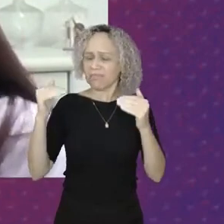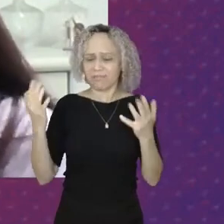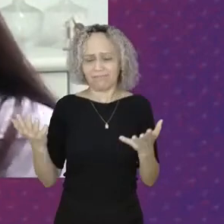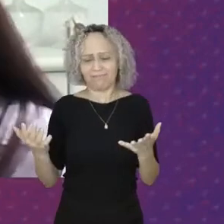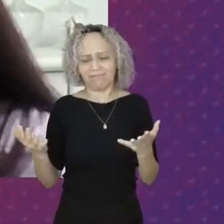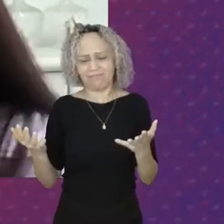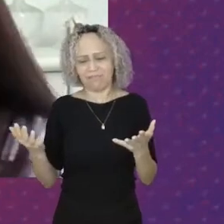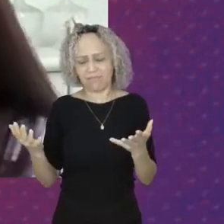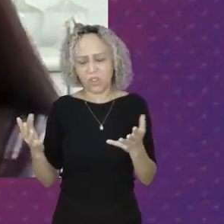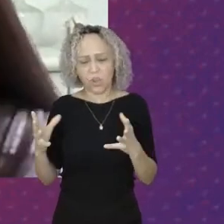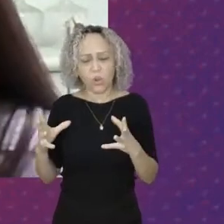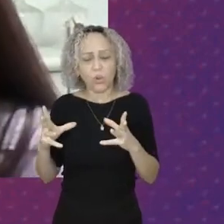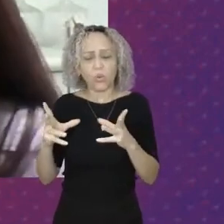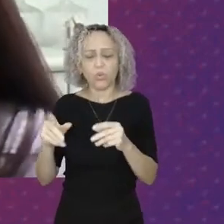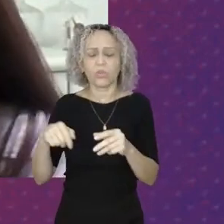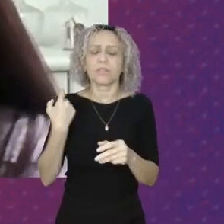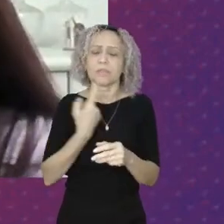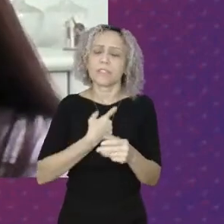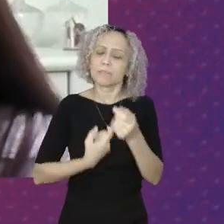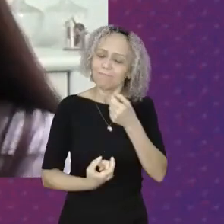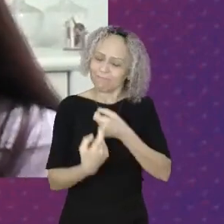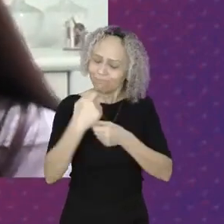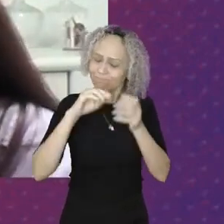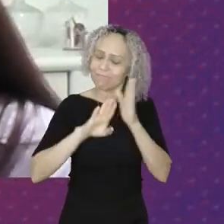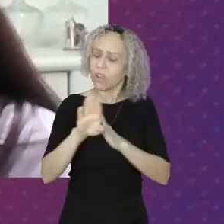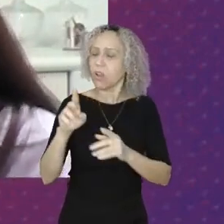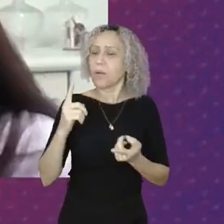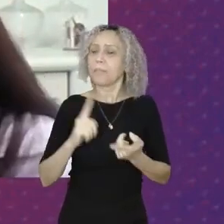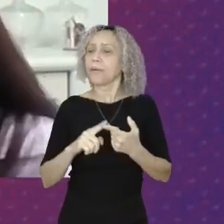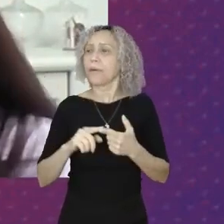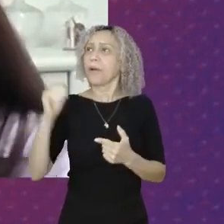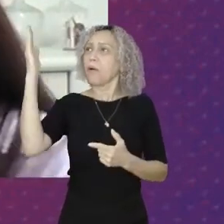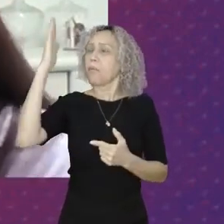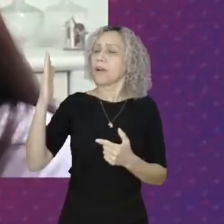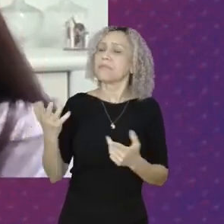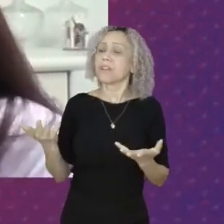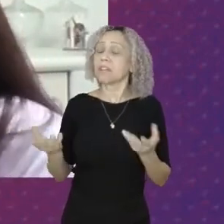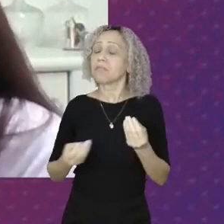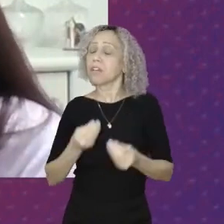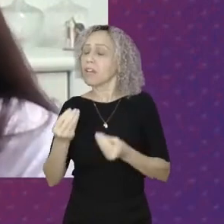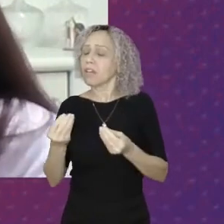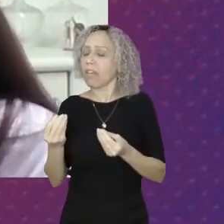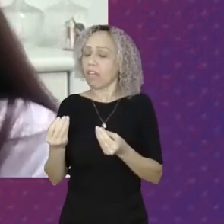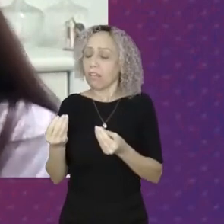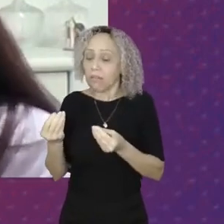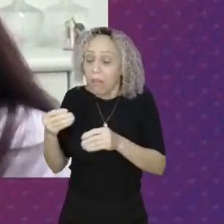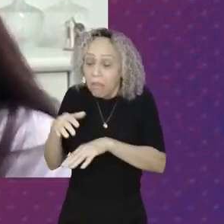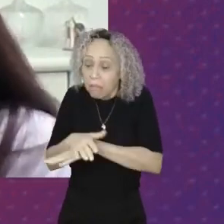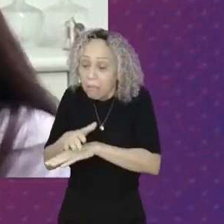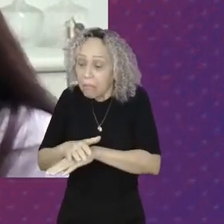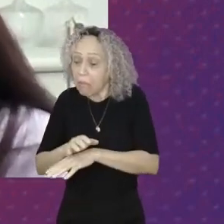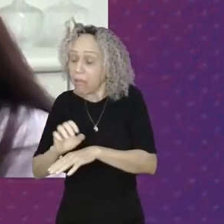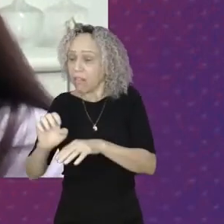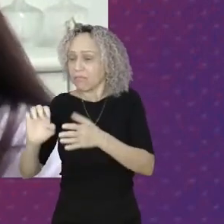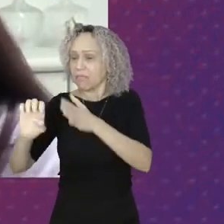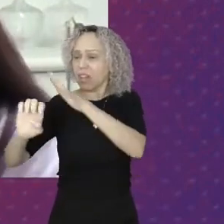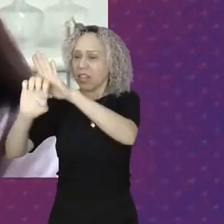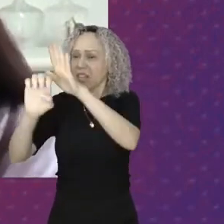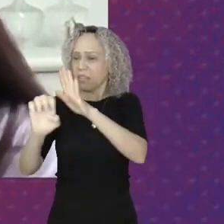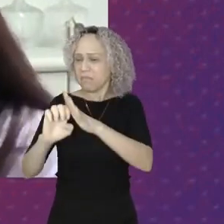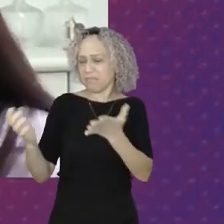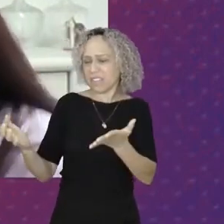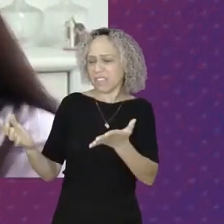Aos interesses Das corporações Transnacionais Reforçaram A necessidade De pensar Que o Brasil Se quer